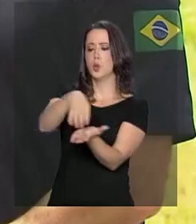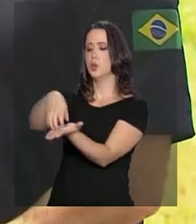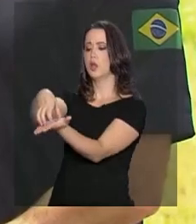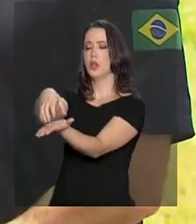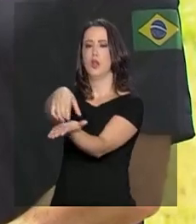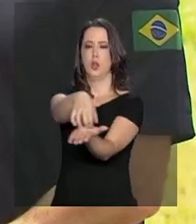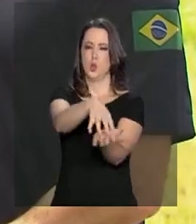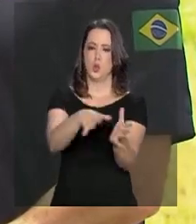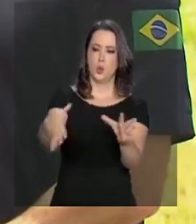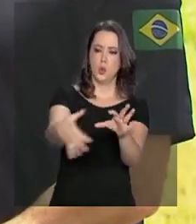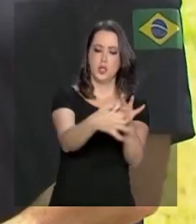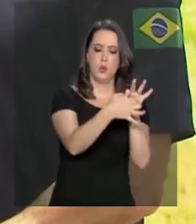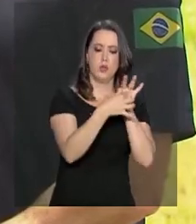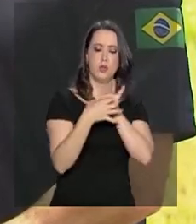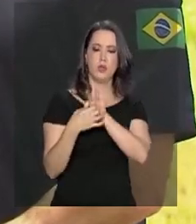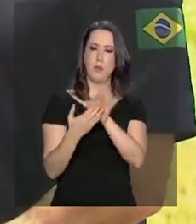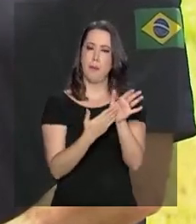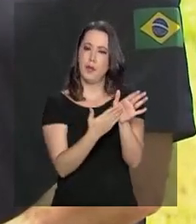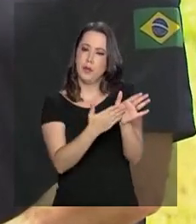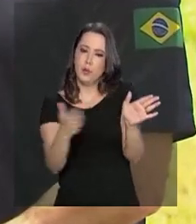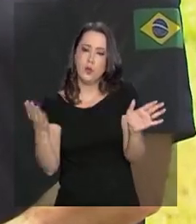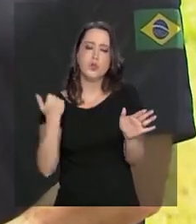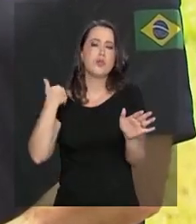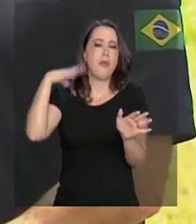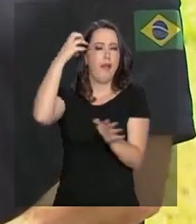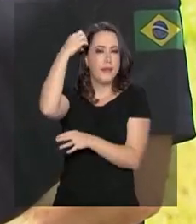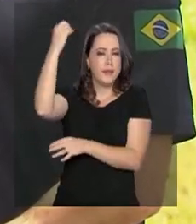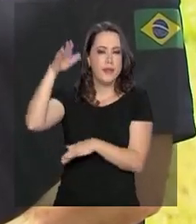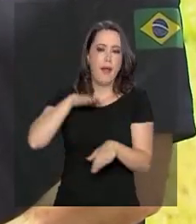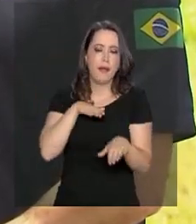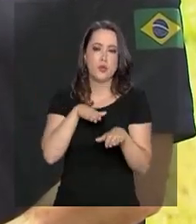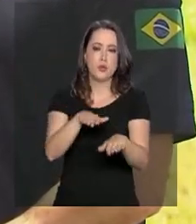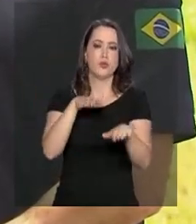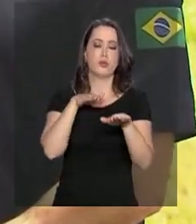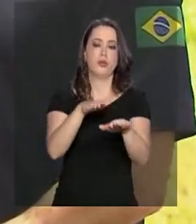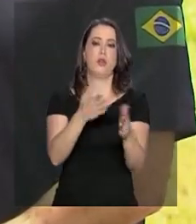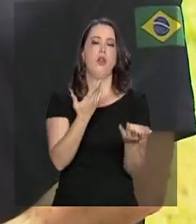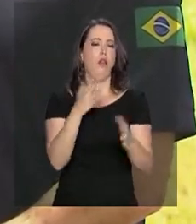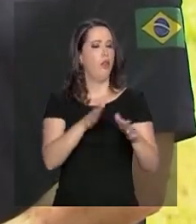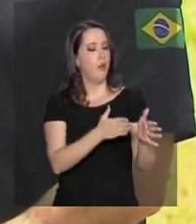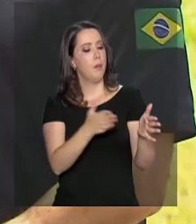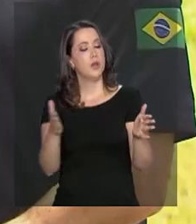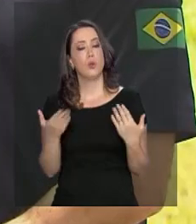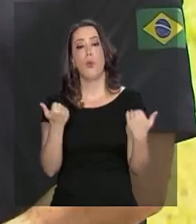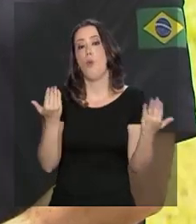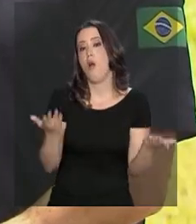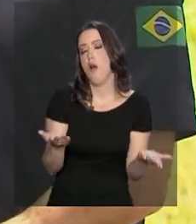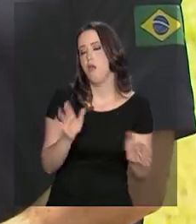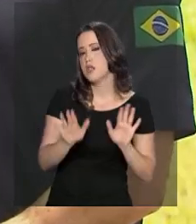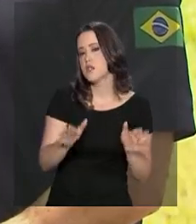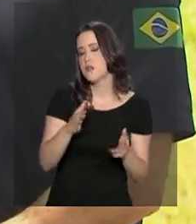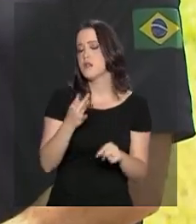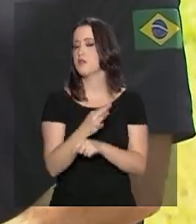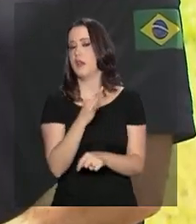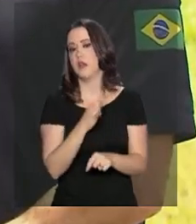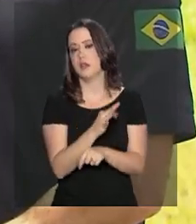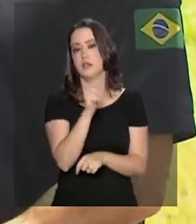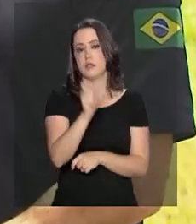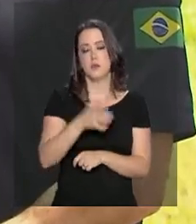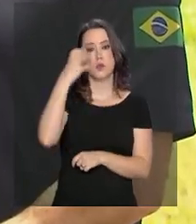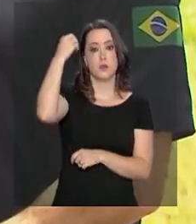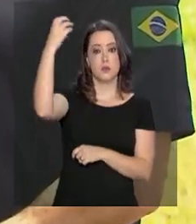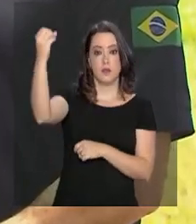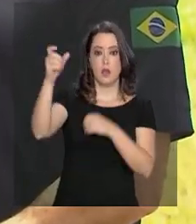maior concentração. Então, esses períodos são, normalmente, as festas, férias em que os motoristas